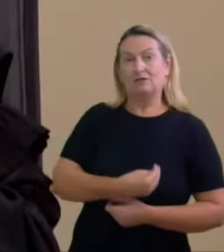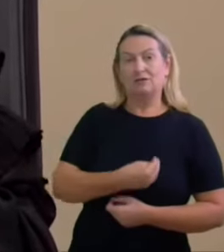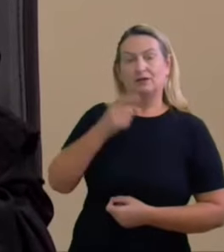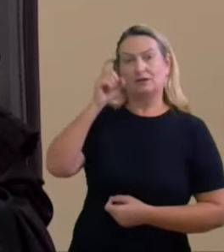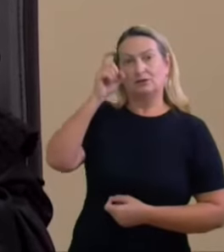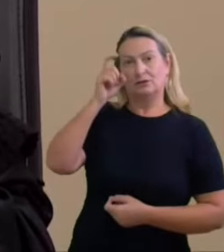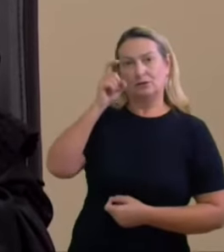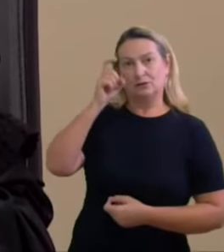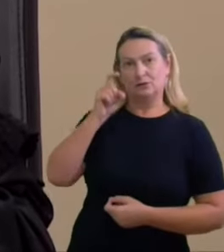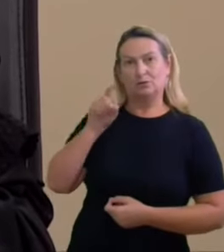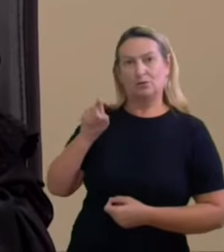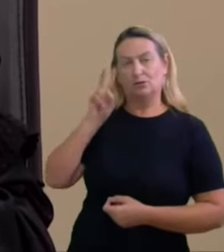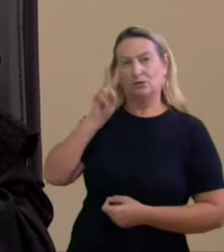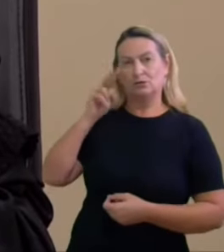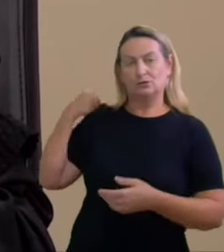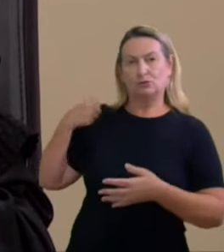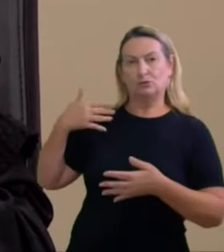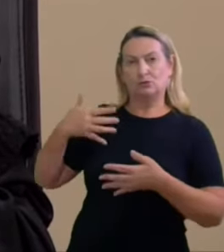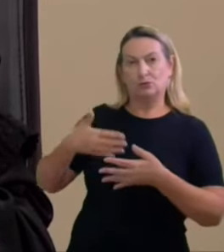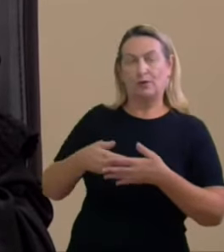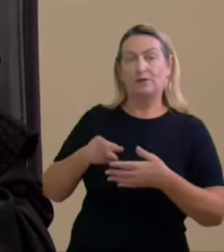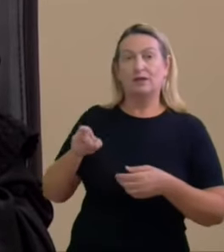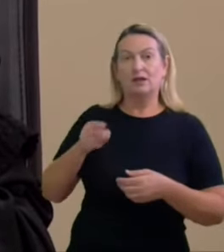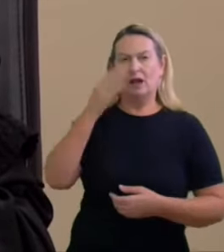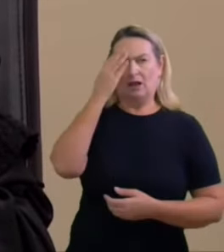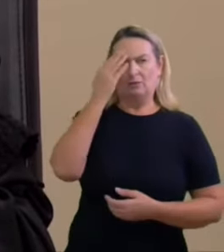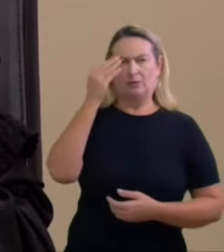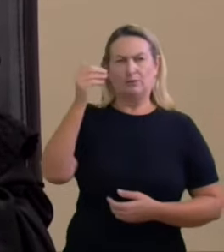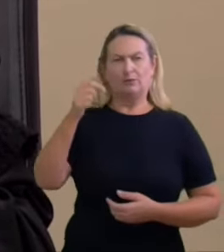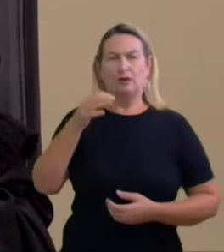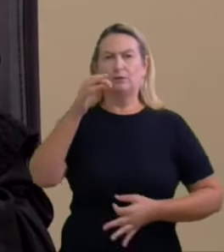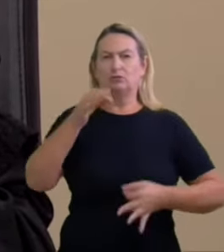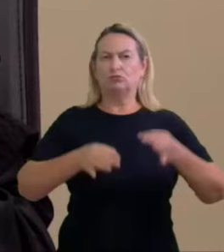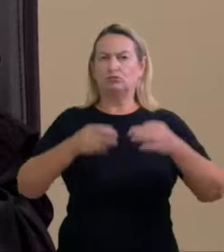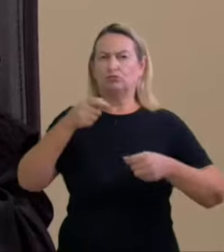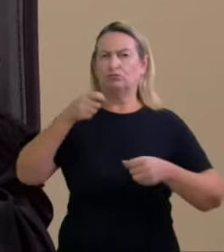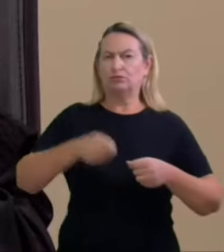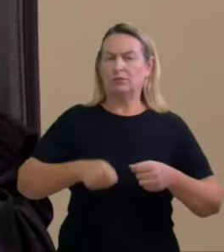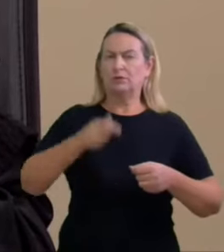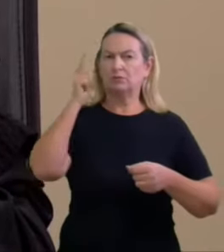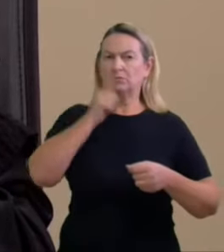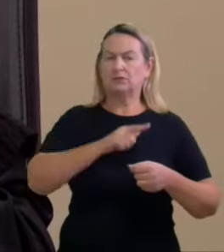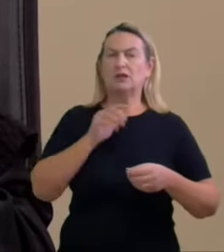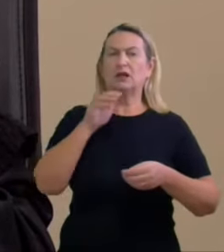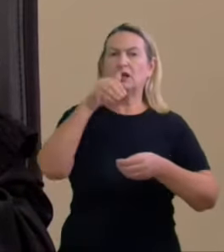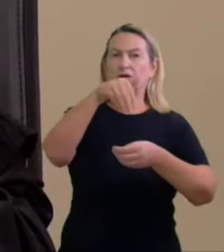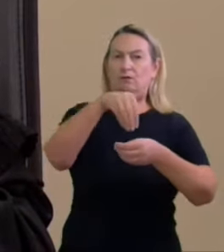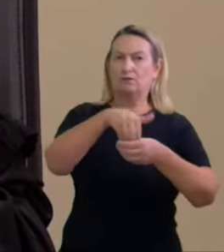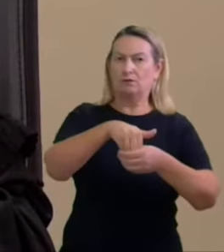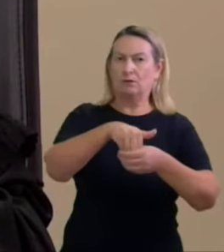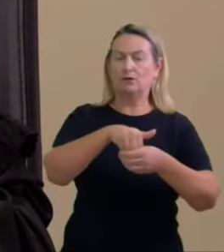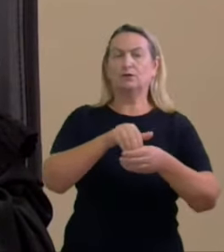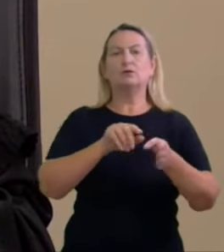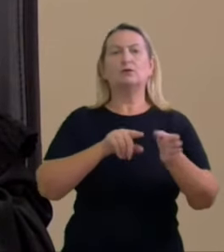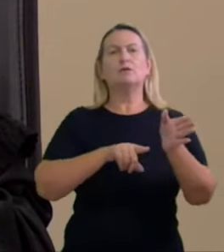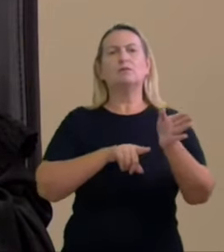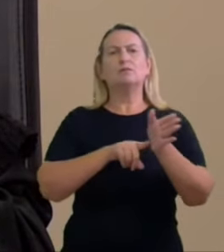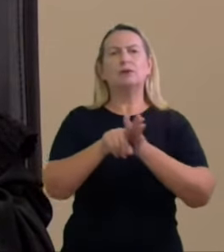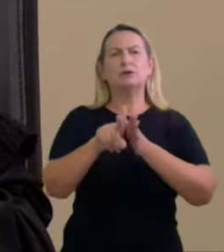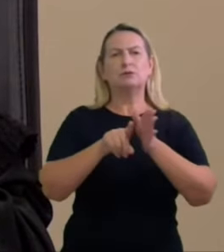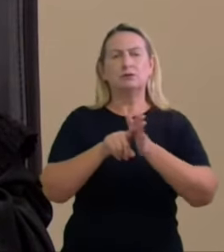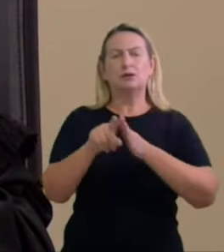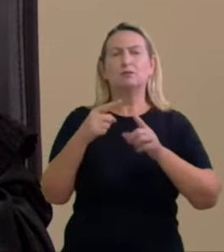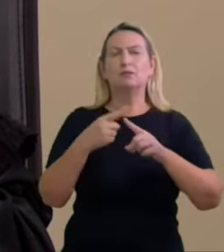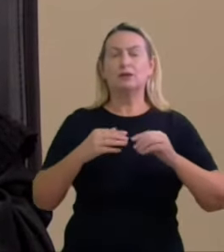ora se a fama de magistrado fosse suficiente para de per si tornar o bom devoto é de se perguntar com devido acatamento porque do eminente ministro